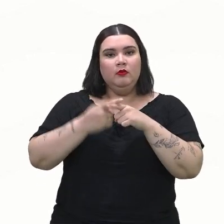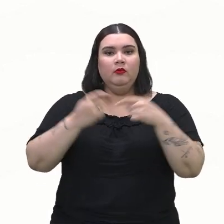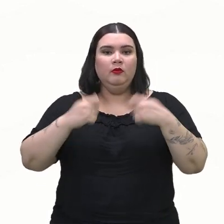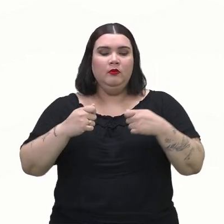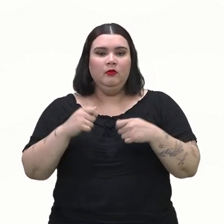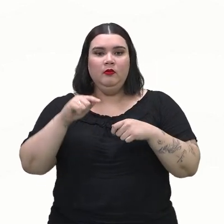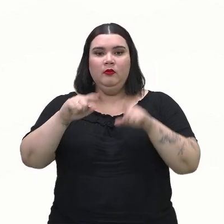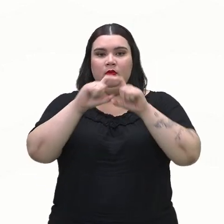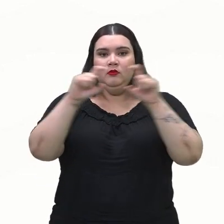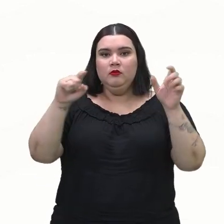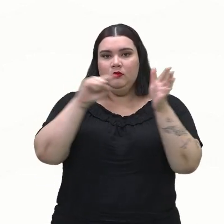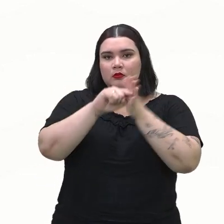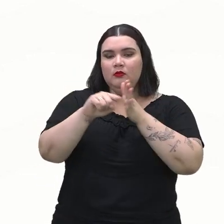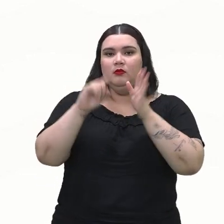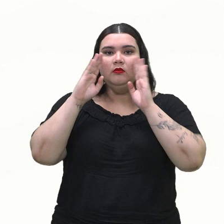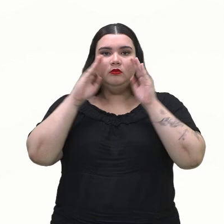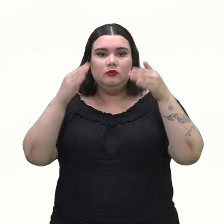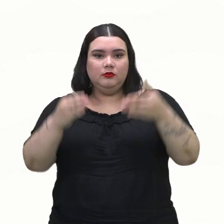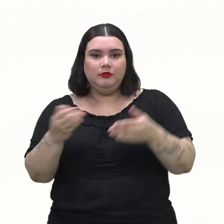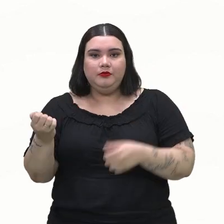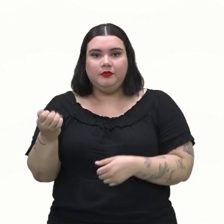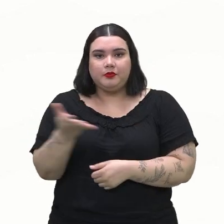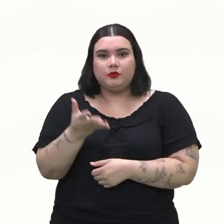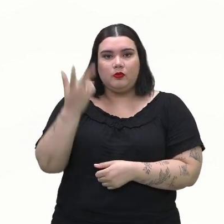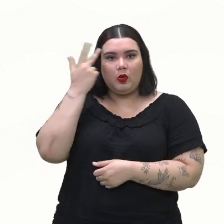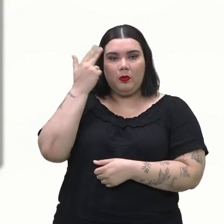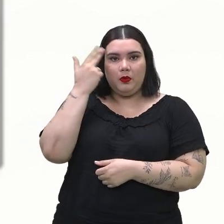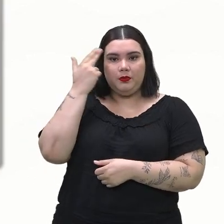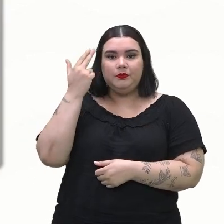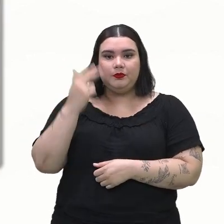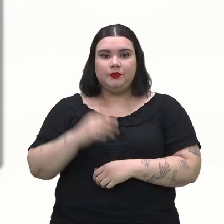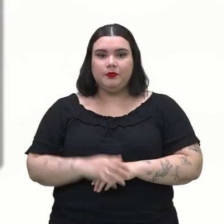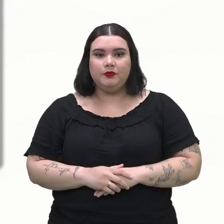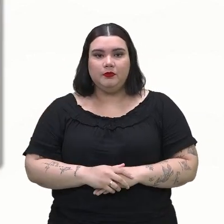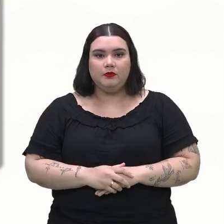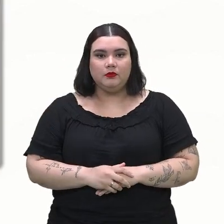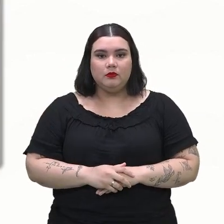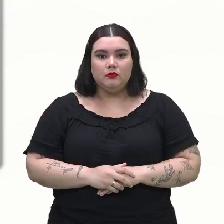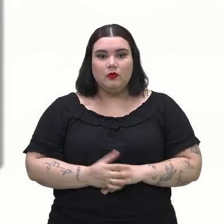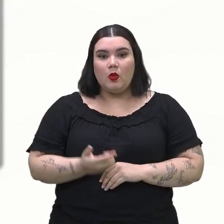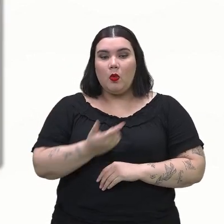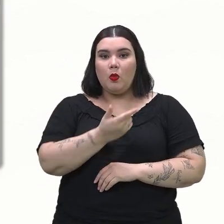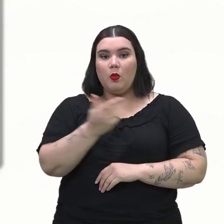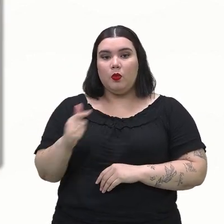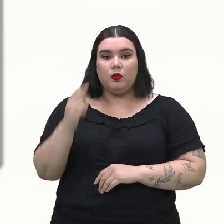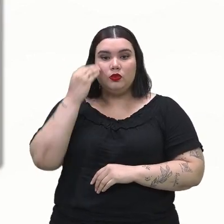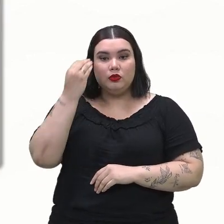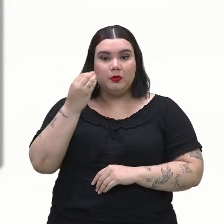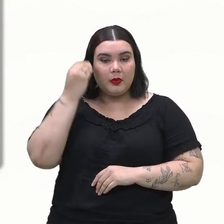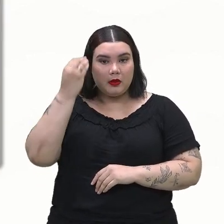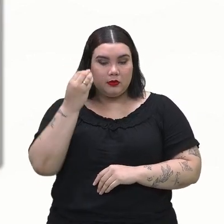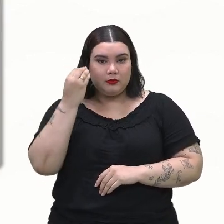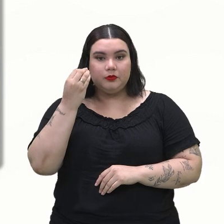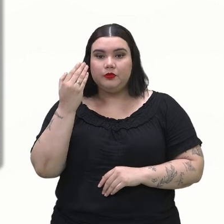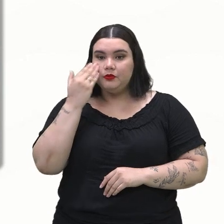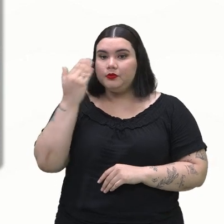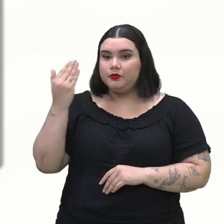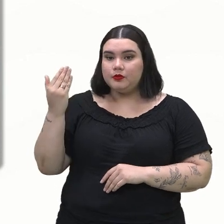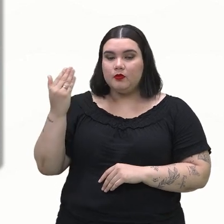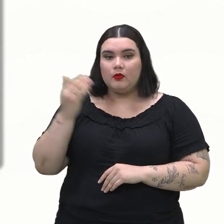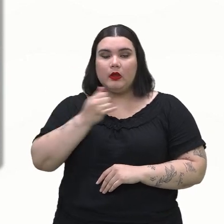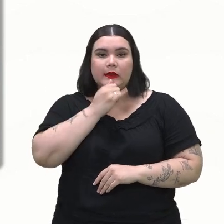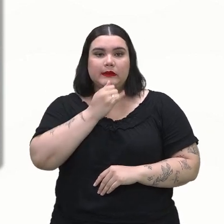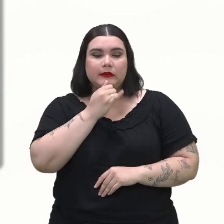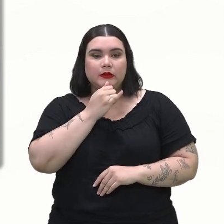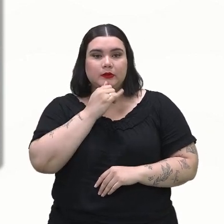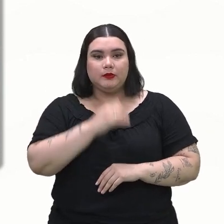essa questão estará tratando de um dado comum. Ok? Um outro experimento aleatório é, por exemplo,